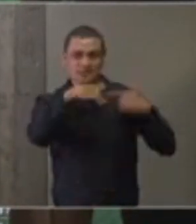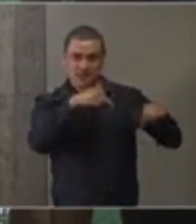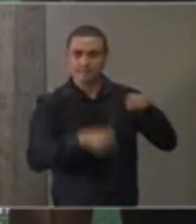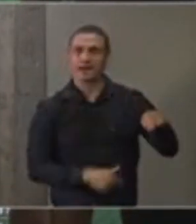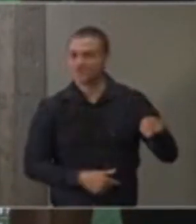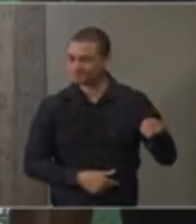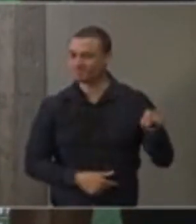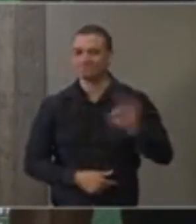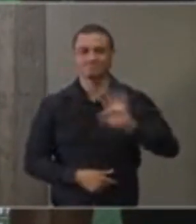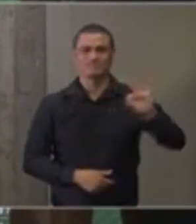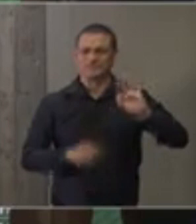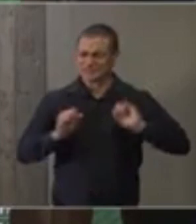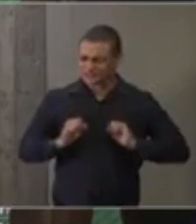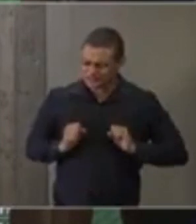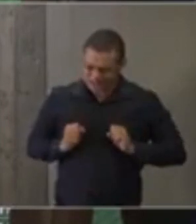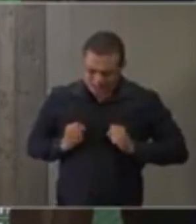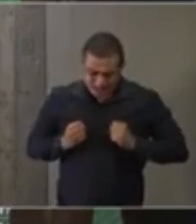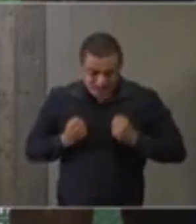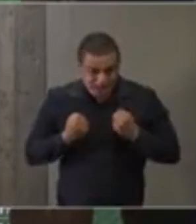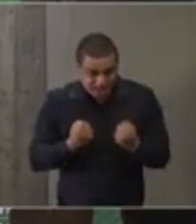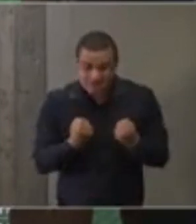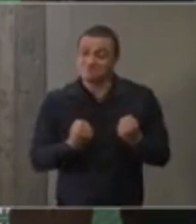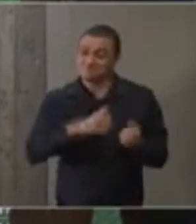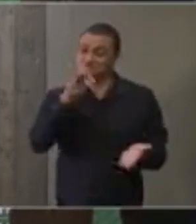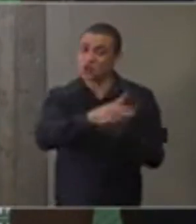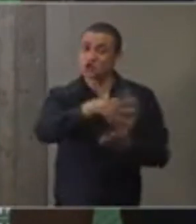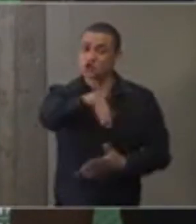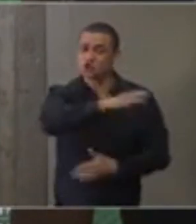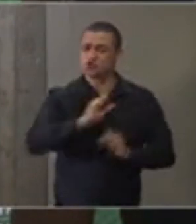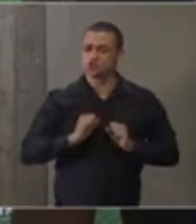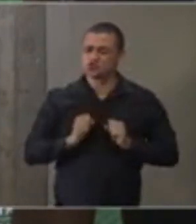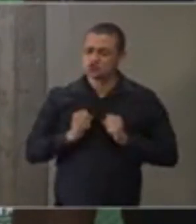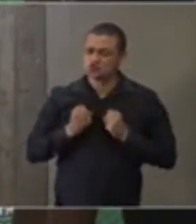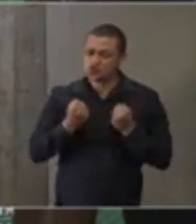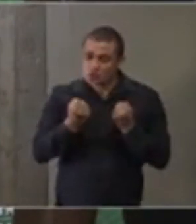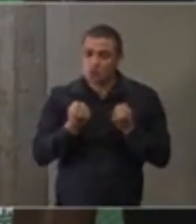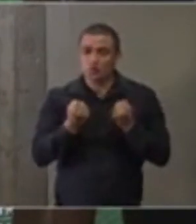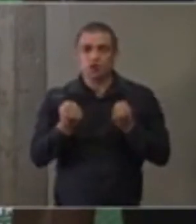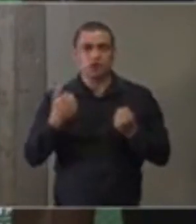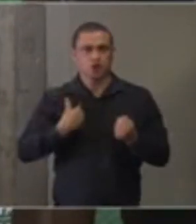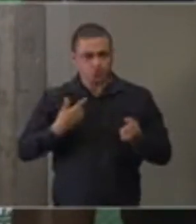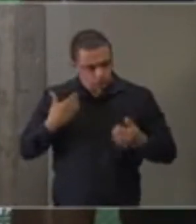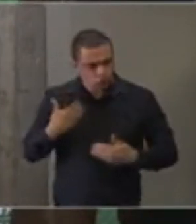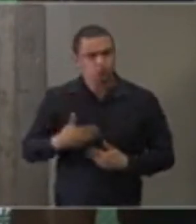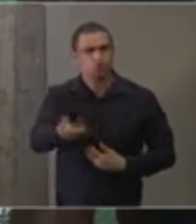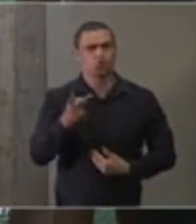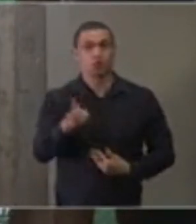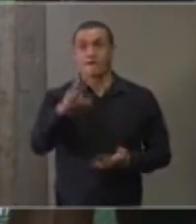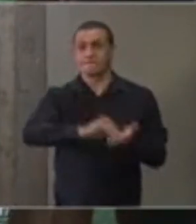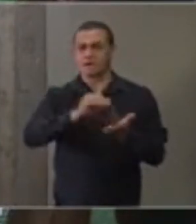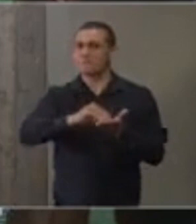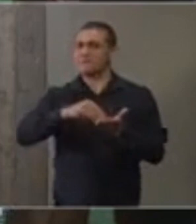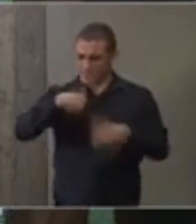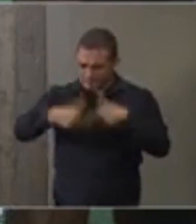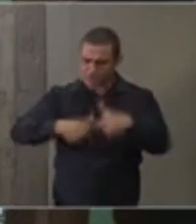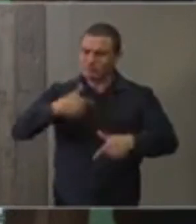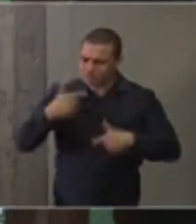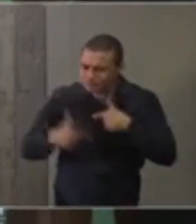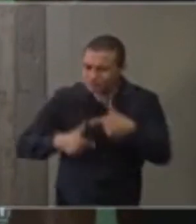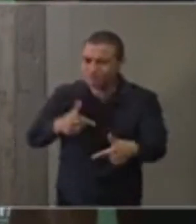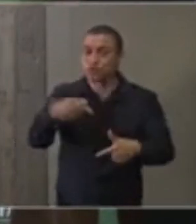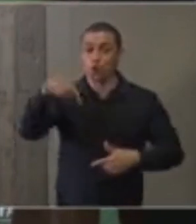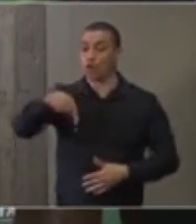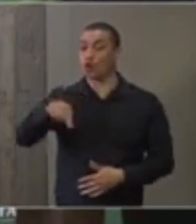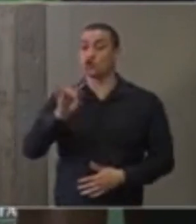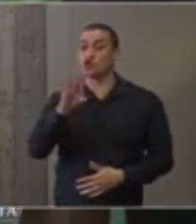são empenhados, muito empenhados, e vamos em frente, governador. Ainda temos muita tarefa. Hoje é